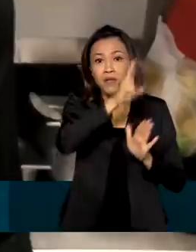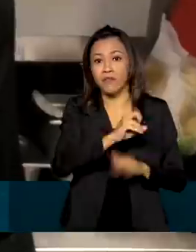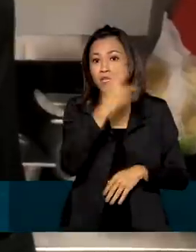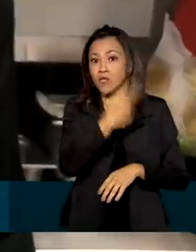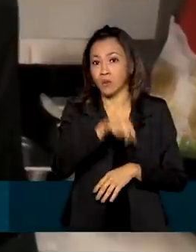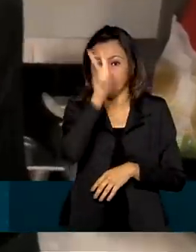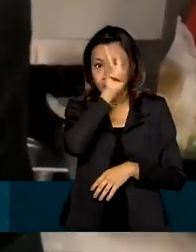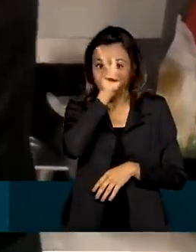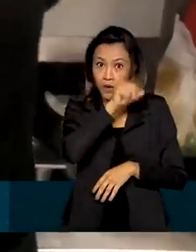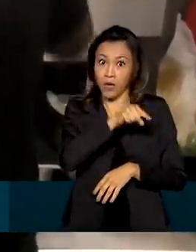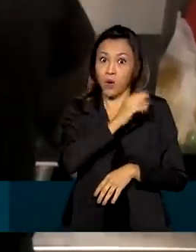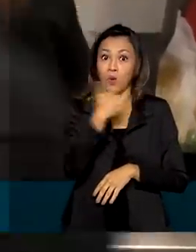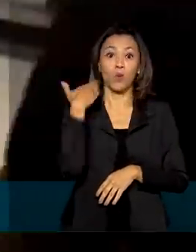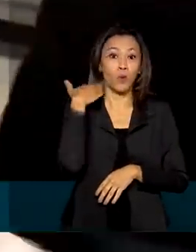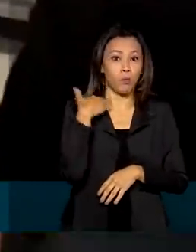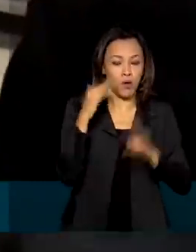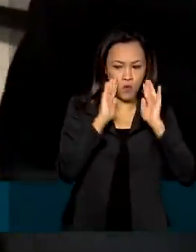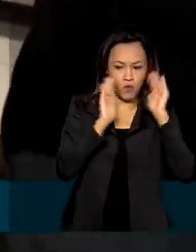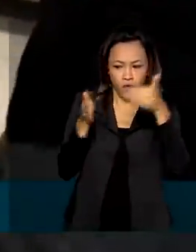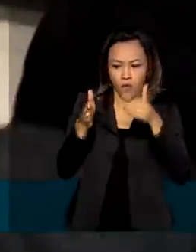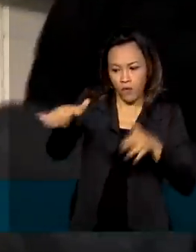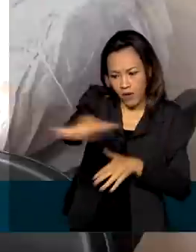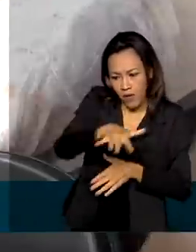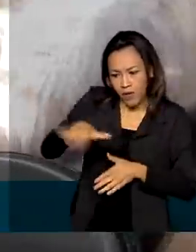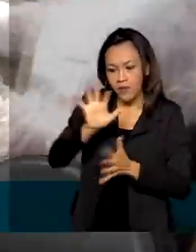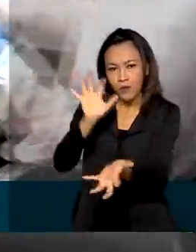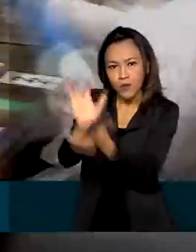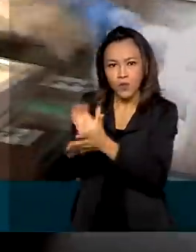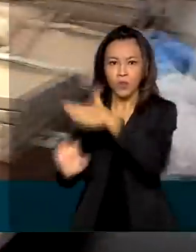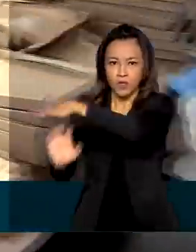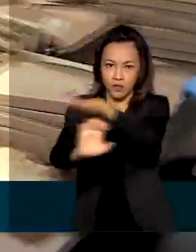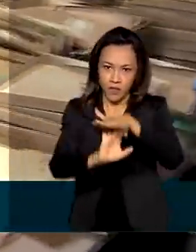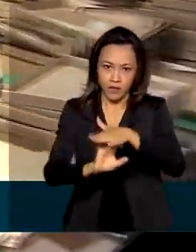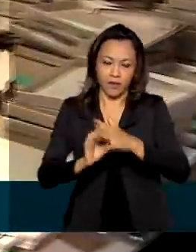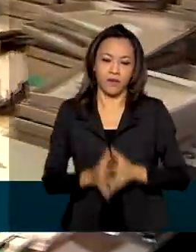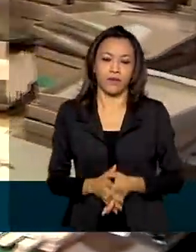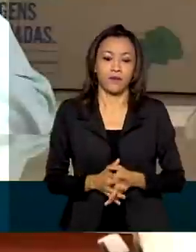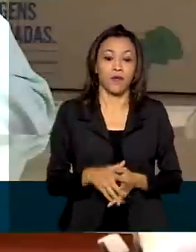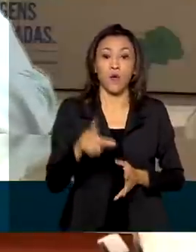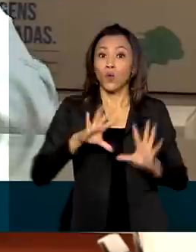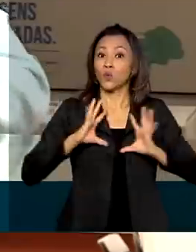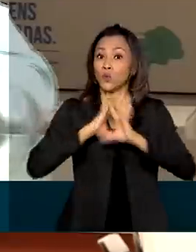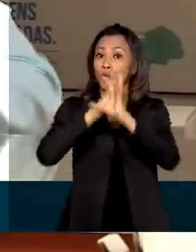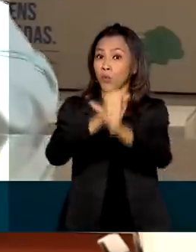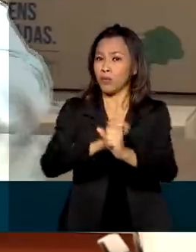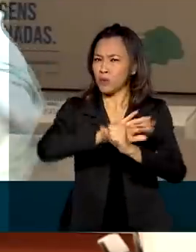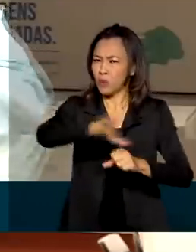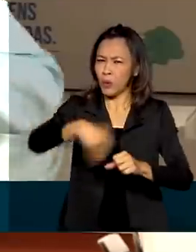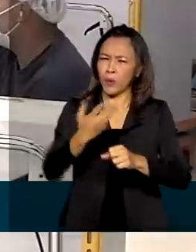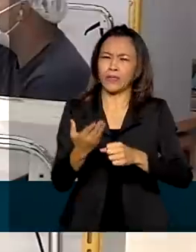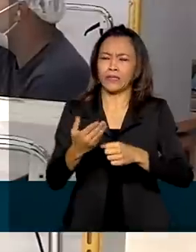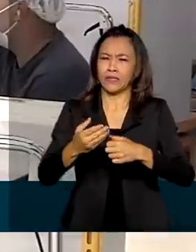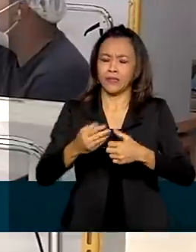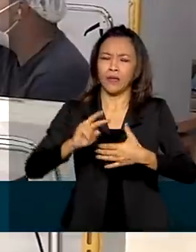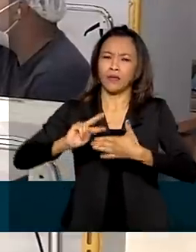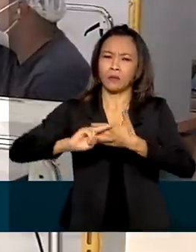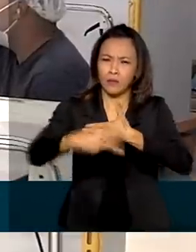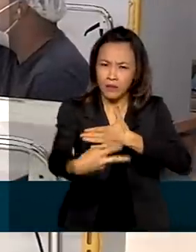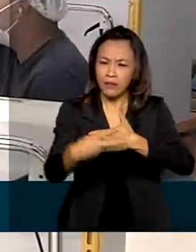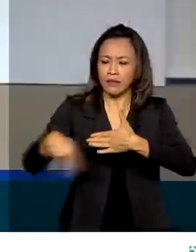o banco deu prioridade a esse segmento. O total de empresas atingidas, impactadas por esses produtos,